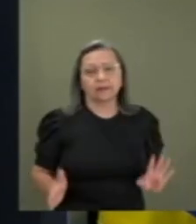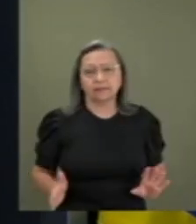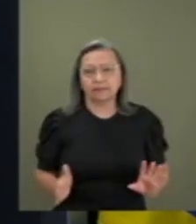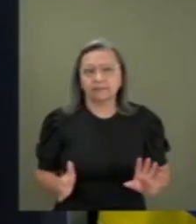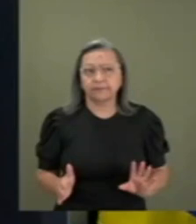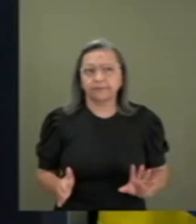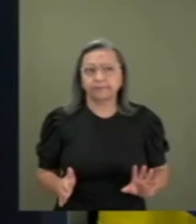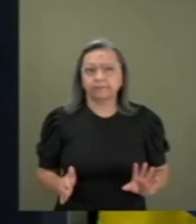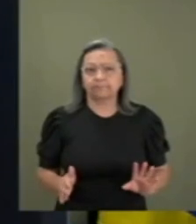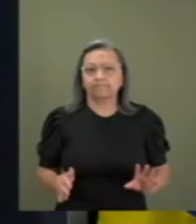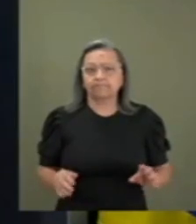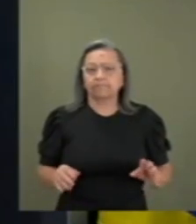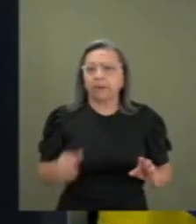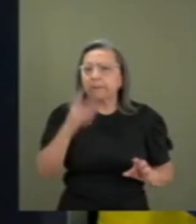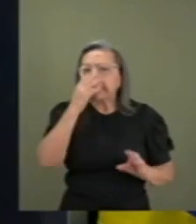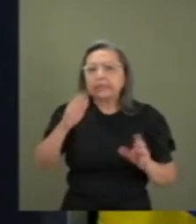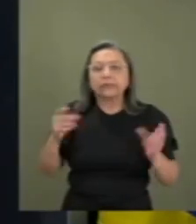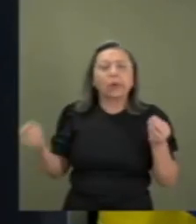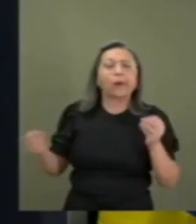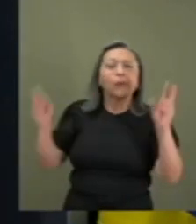Numa adivinhação,